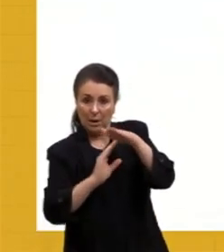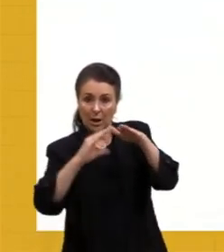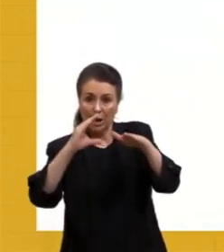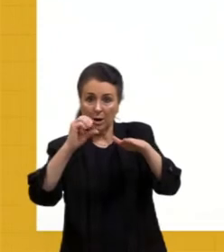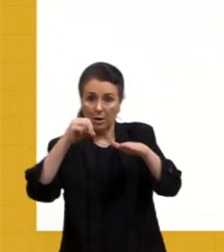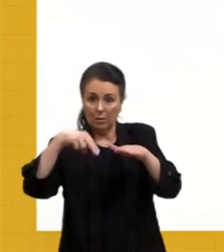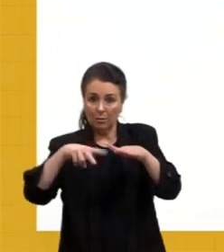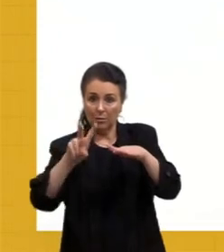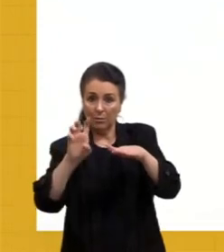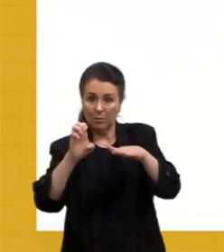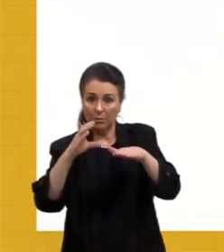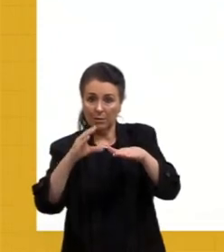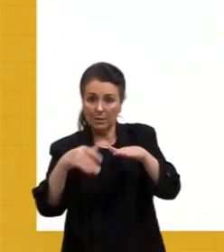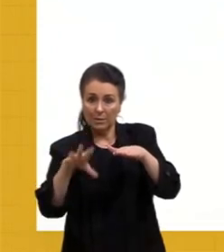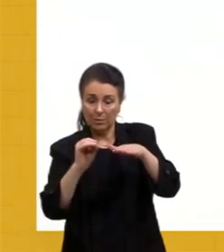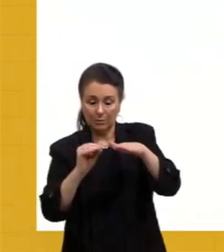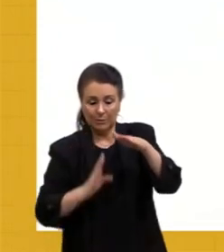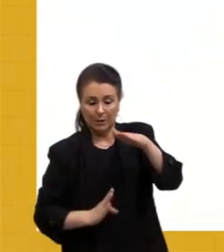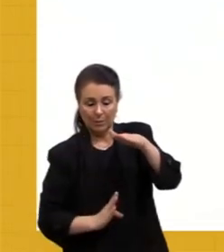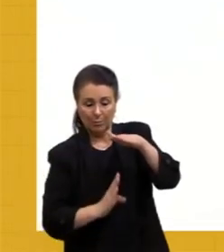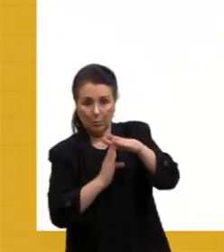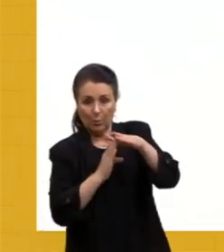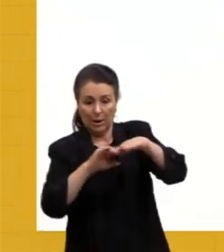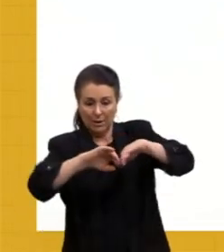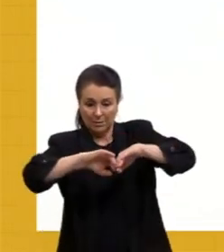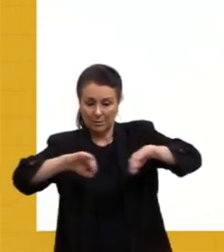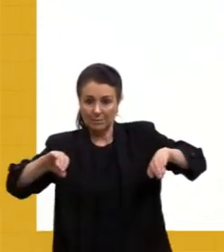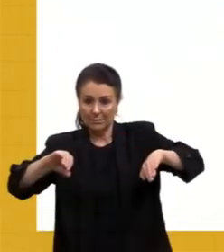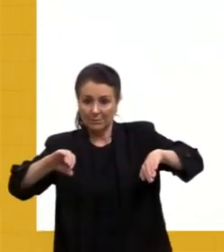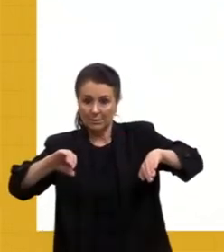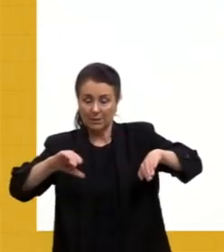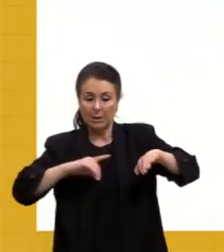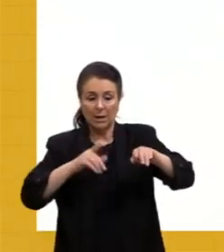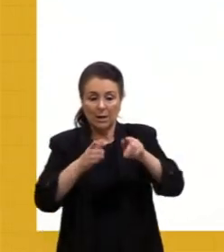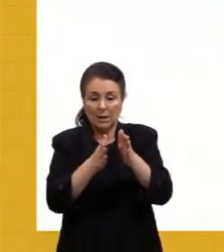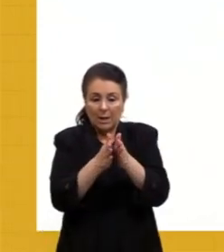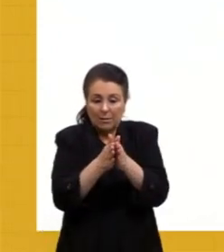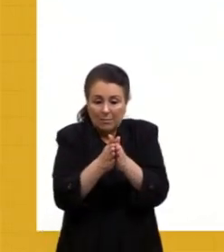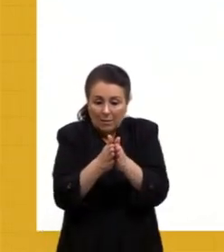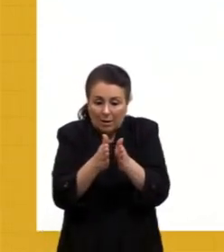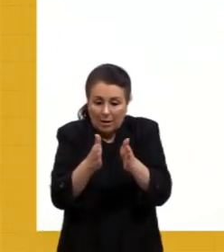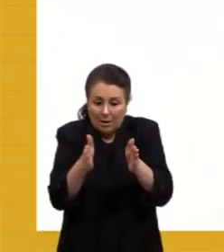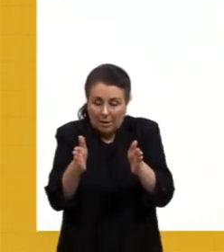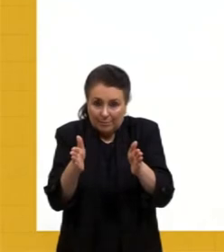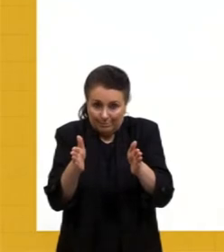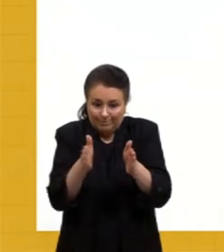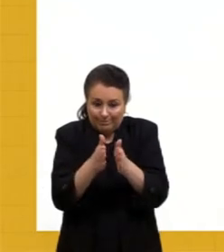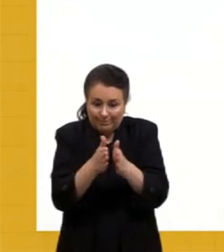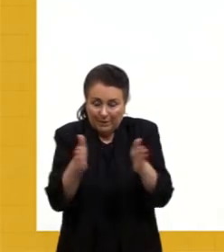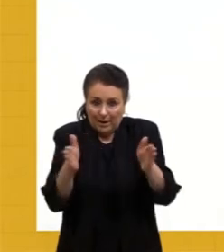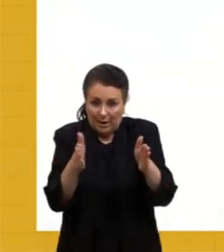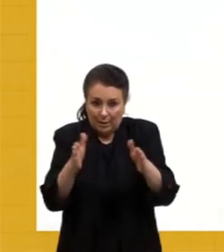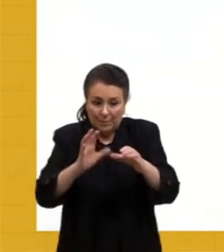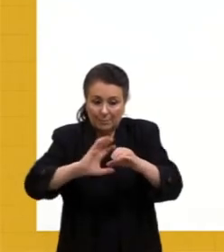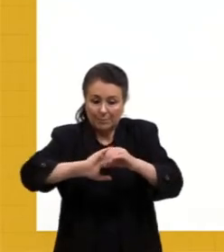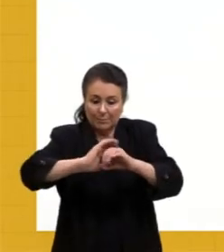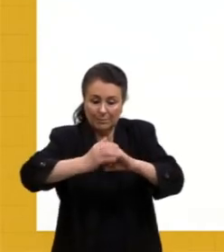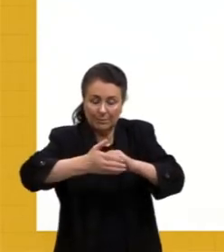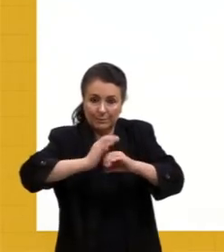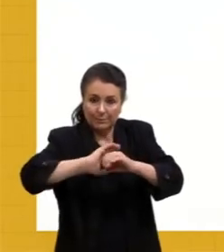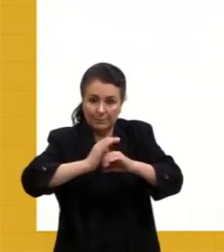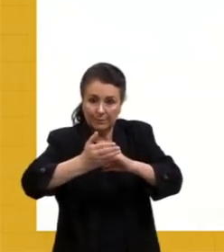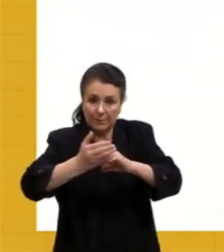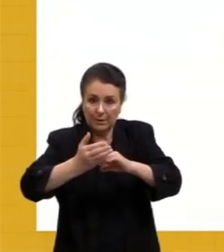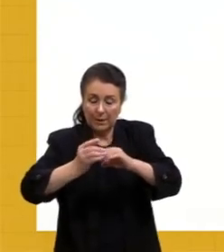se dividam, tá? Vai formar grandes fendas, grandes rachaduras, na crosta terrestre, principalmente dentro